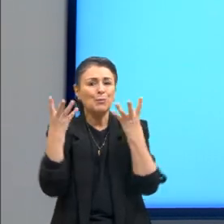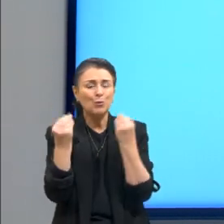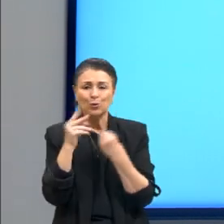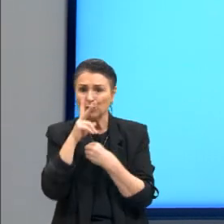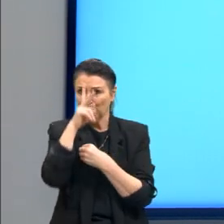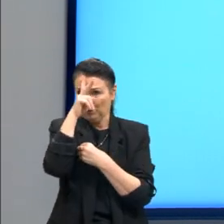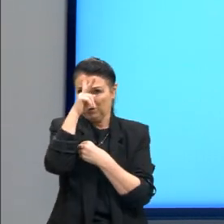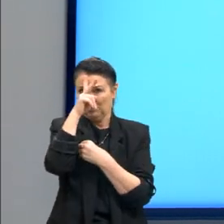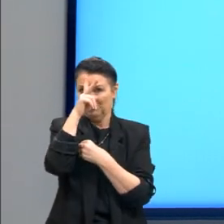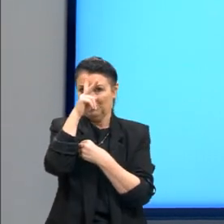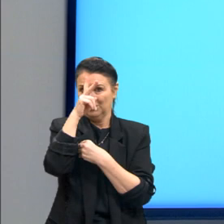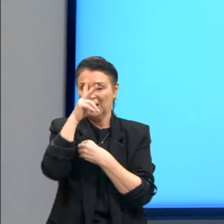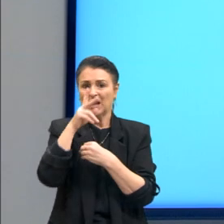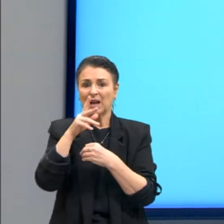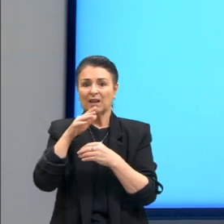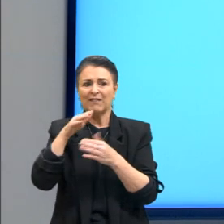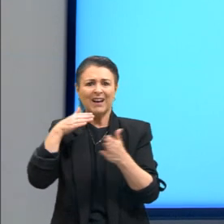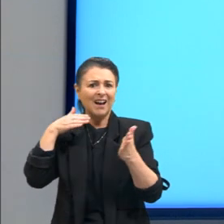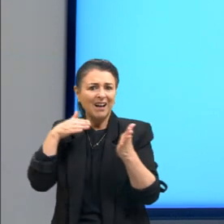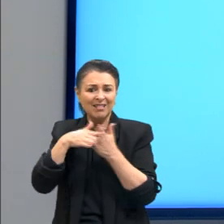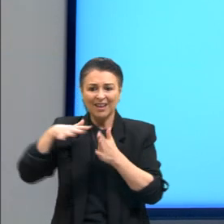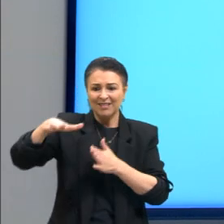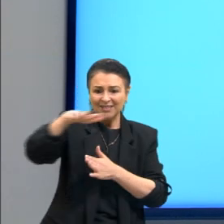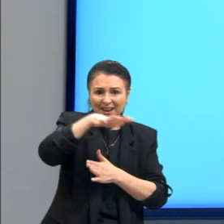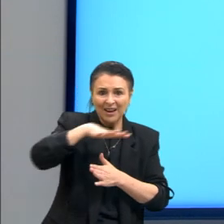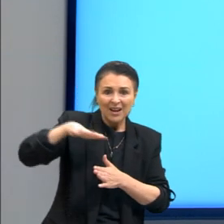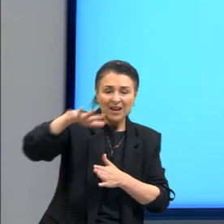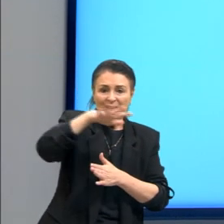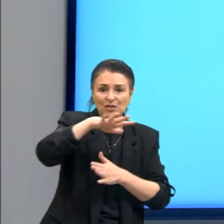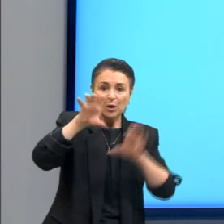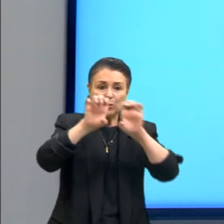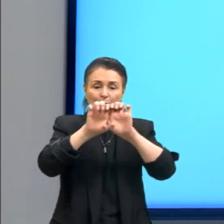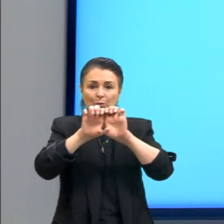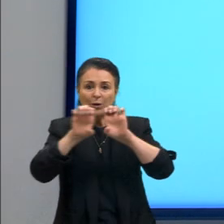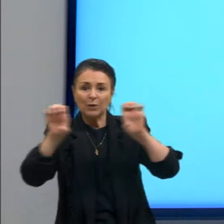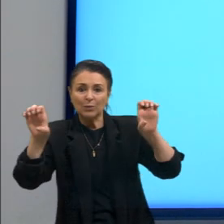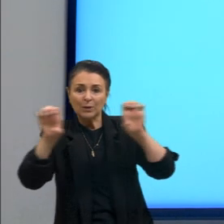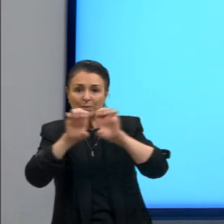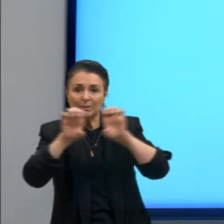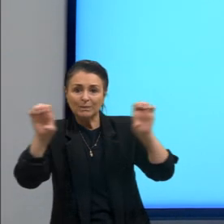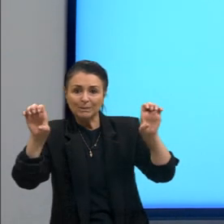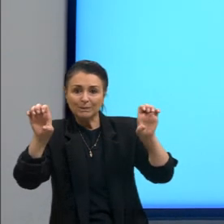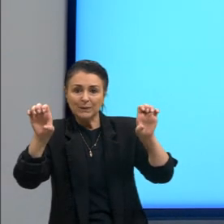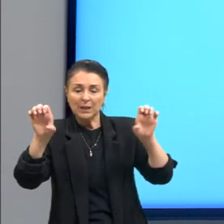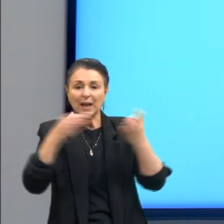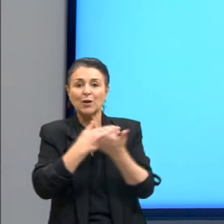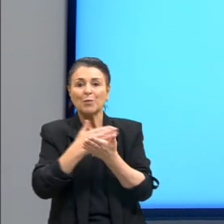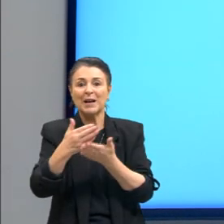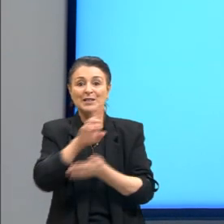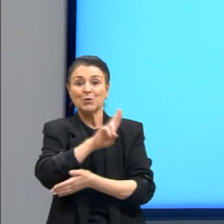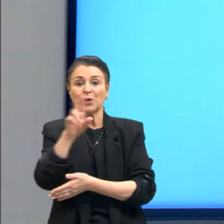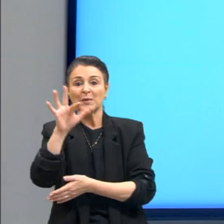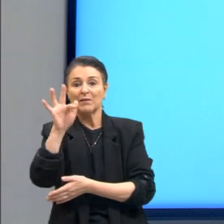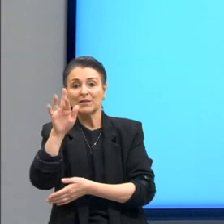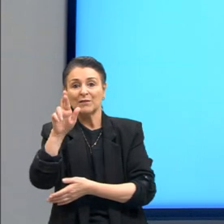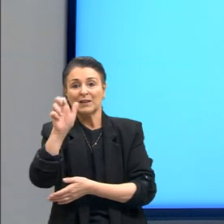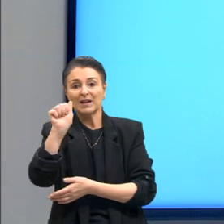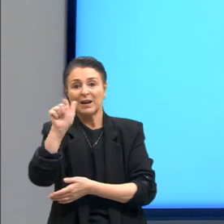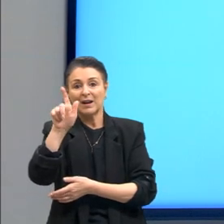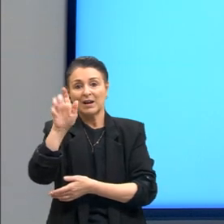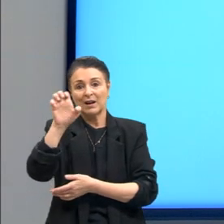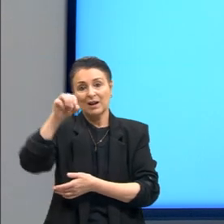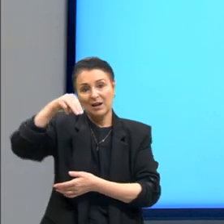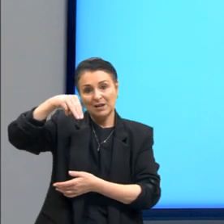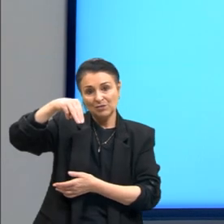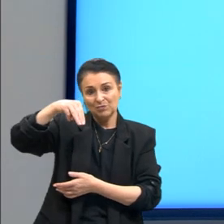que ela chega até nessa região aqui equatorial, traz aquilo que a gente chama de friagem, tá, gurizada? Então, ela vai